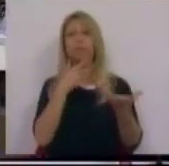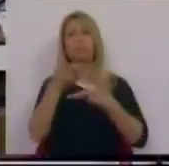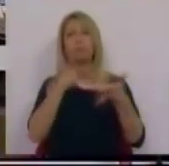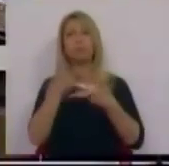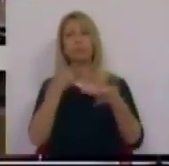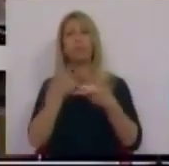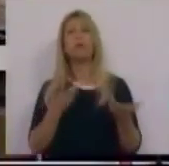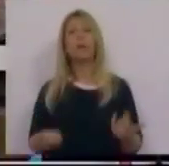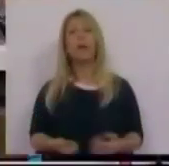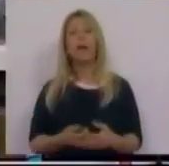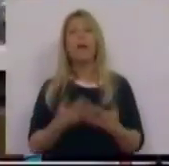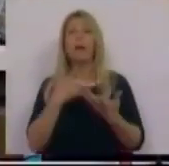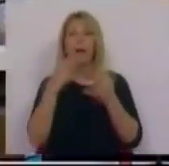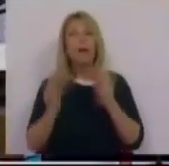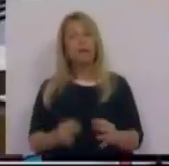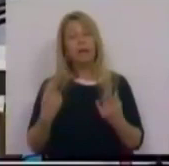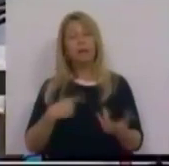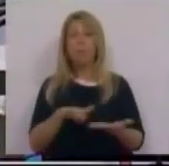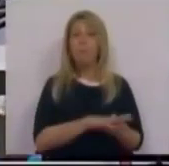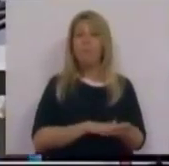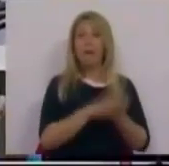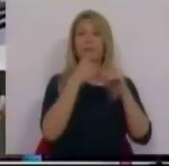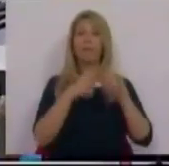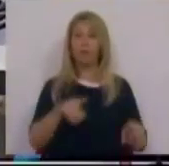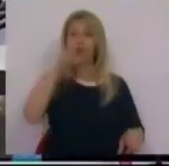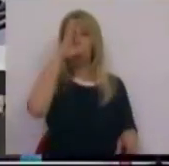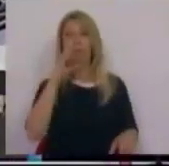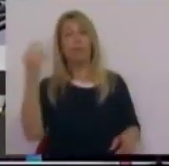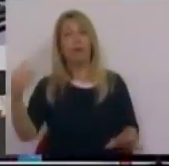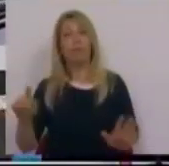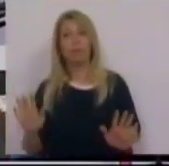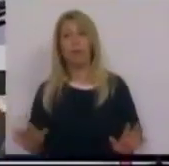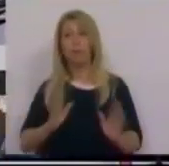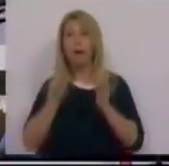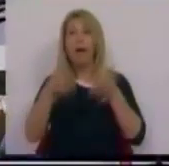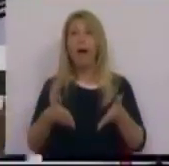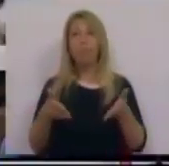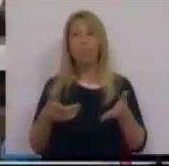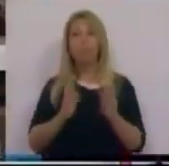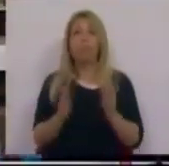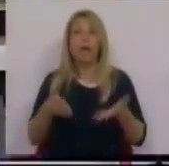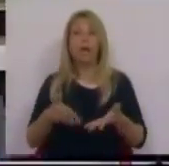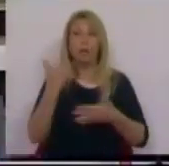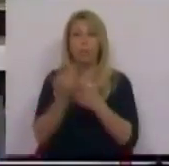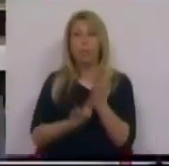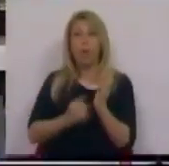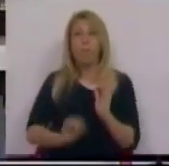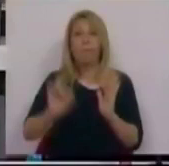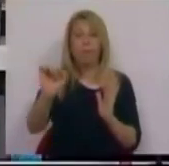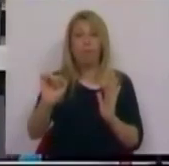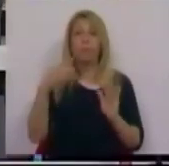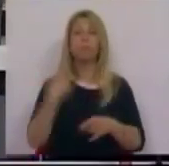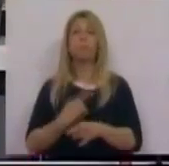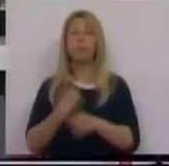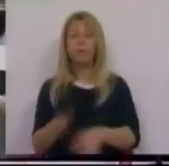partimos de paradigmas diferentes que o Governo faz para abordar este diploma, até julgando como